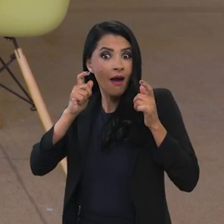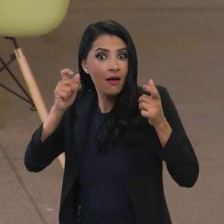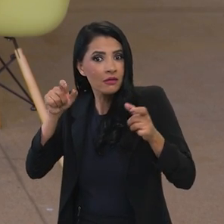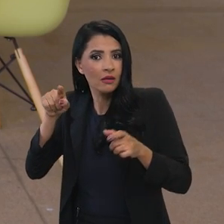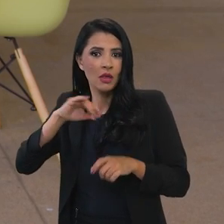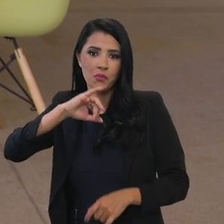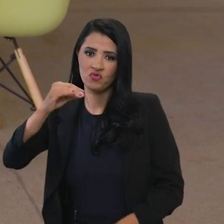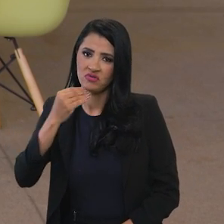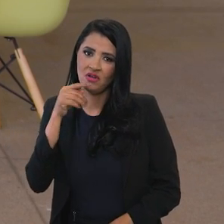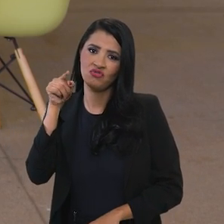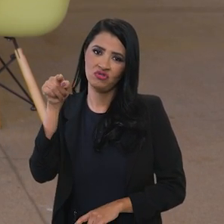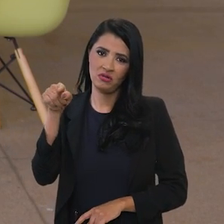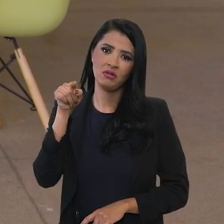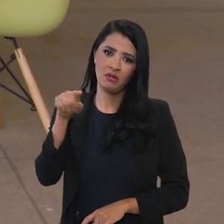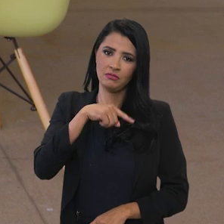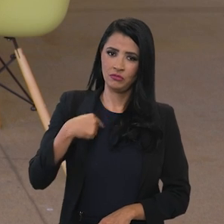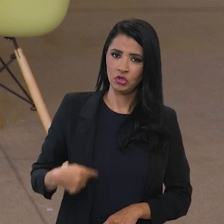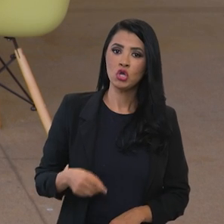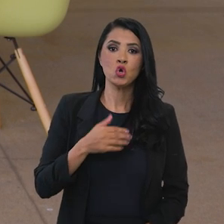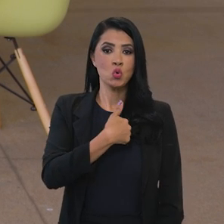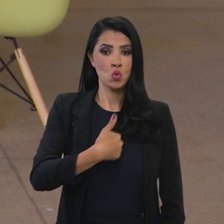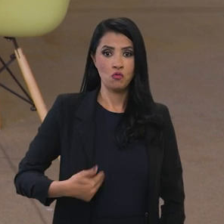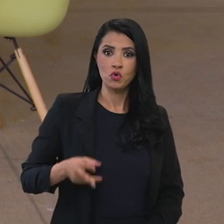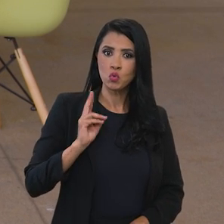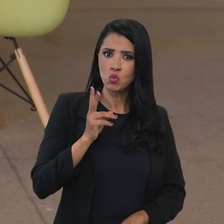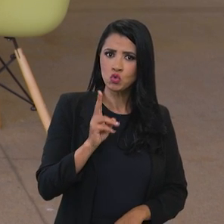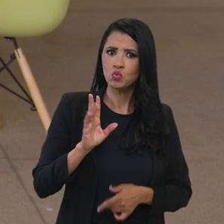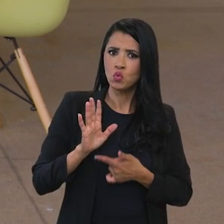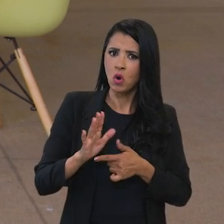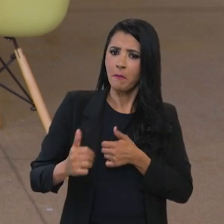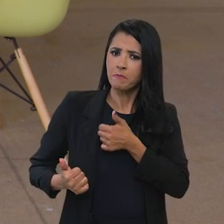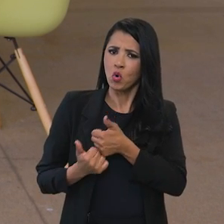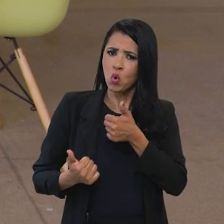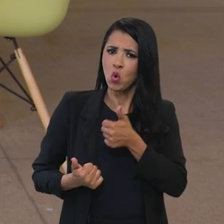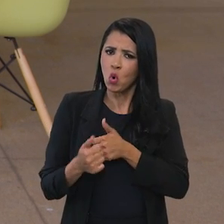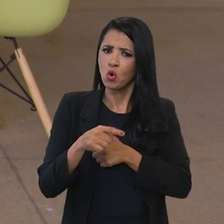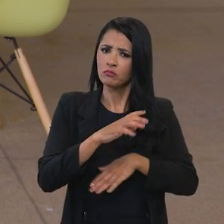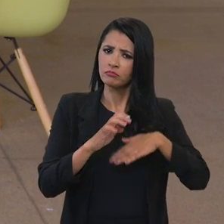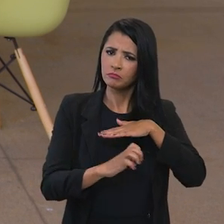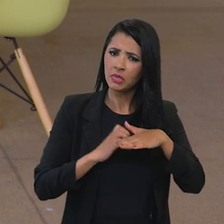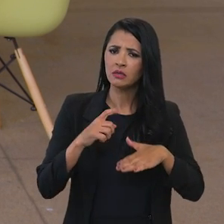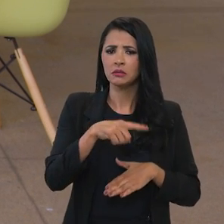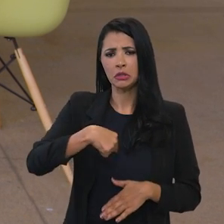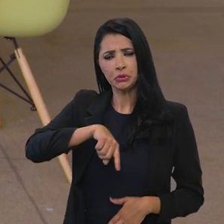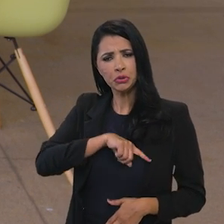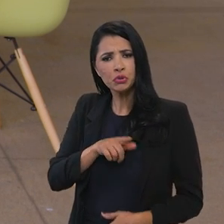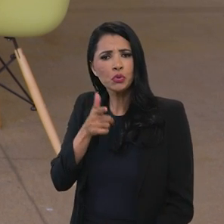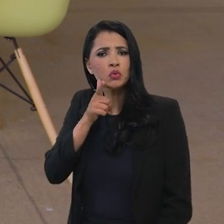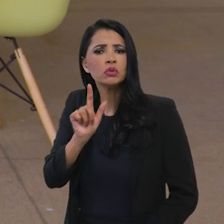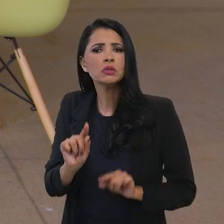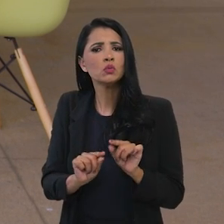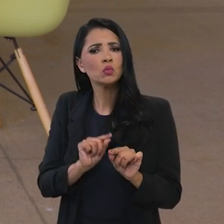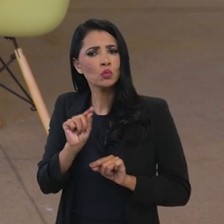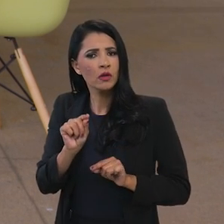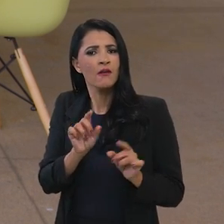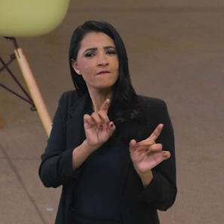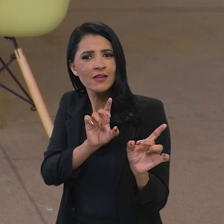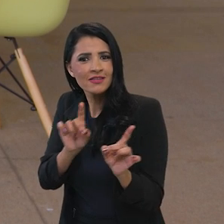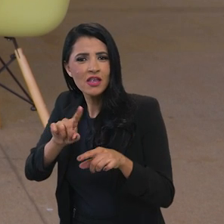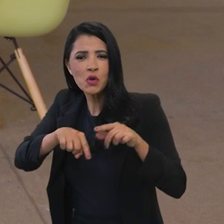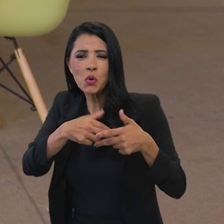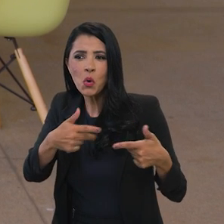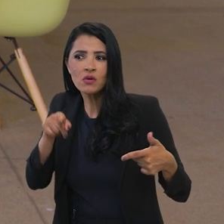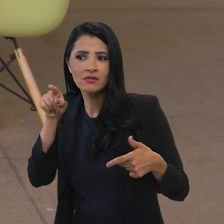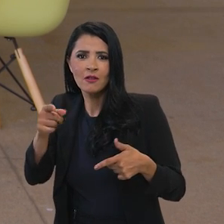e que o governo continue e reforce o apoio exatamente para que a gente consiga vender produtos de maior valor